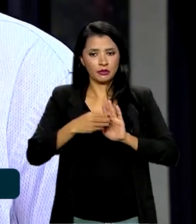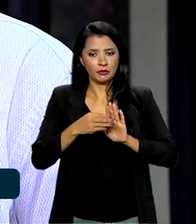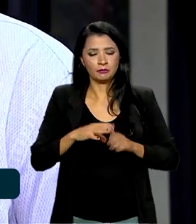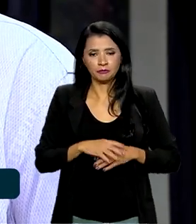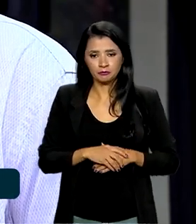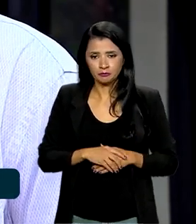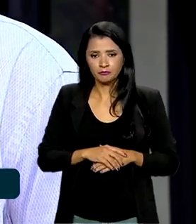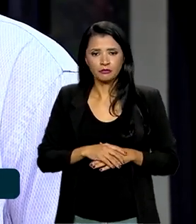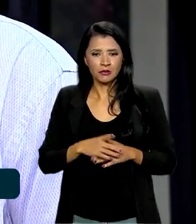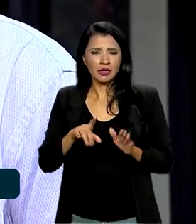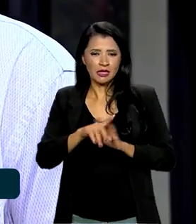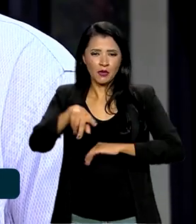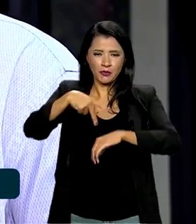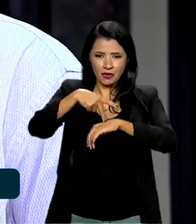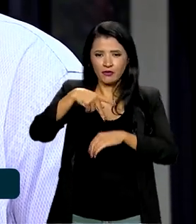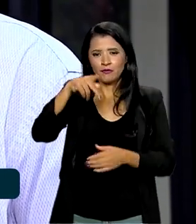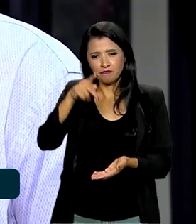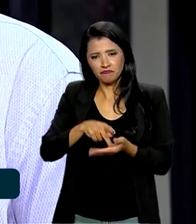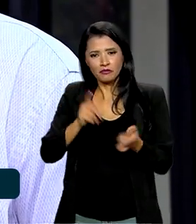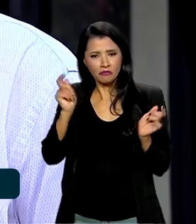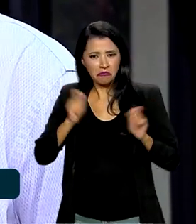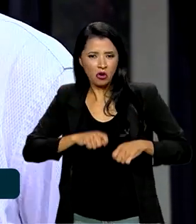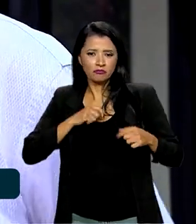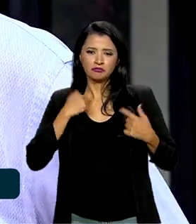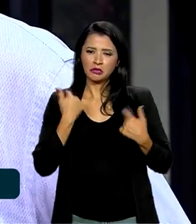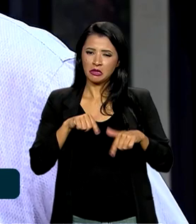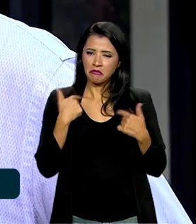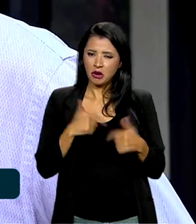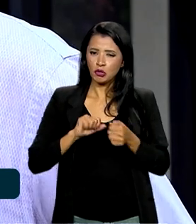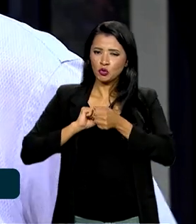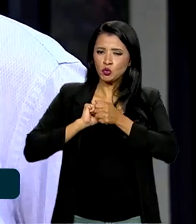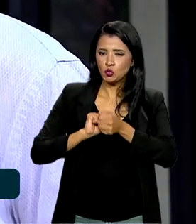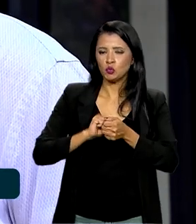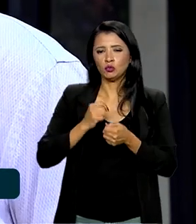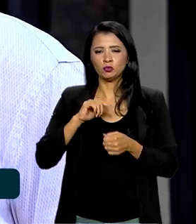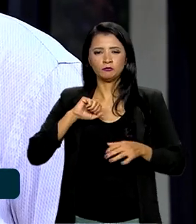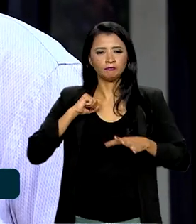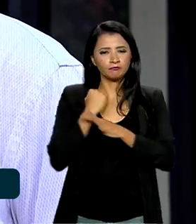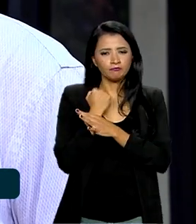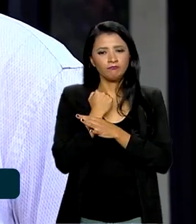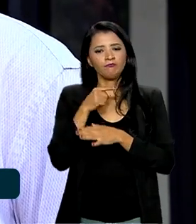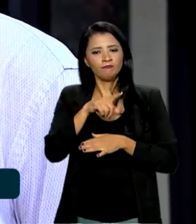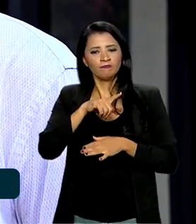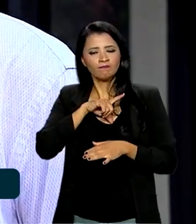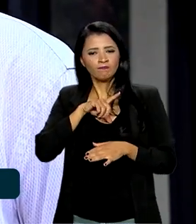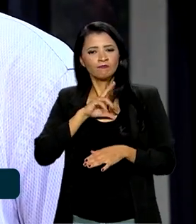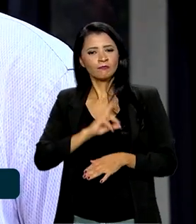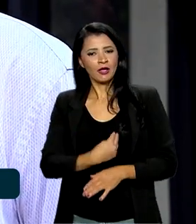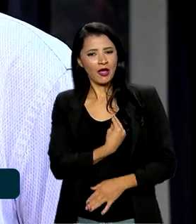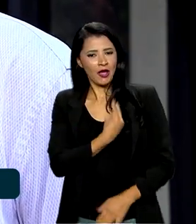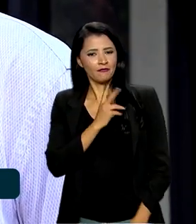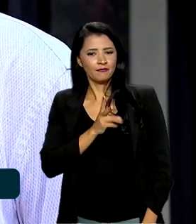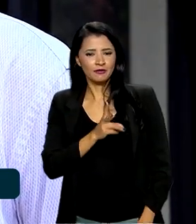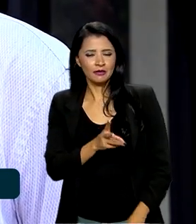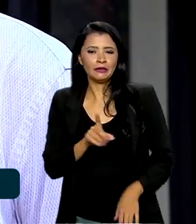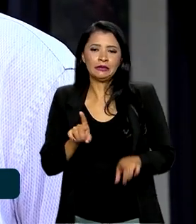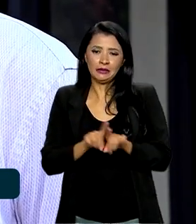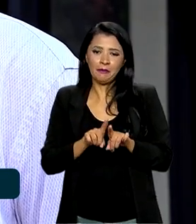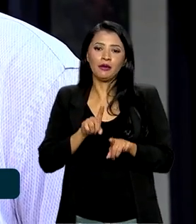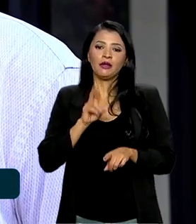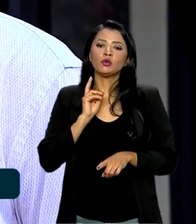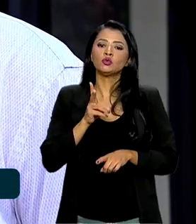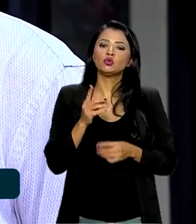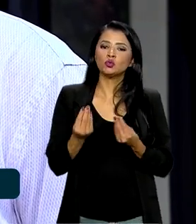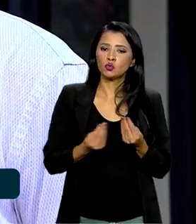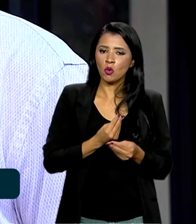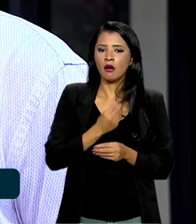Então, os países realmente têm condições de atuar em conjunto para garantir a subsistência, mas também manter